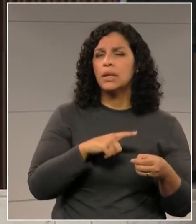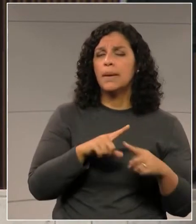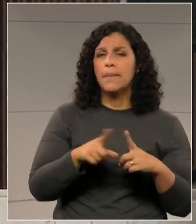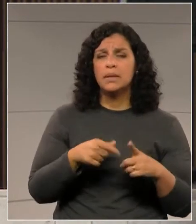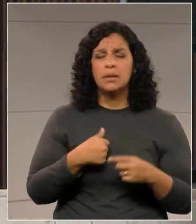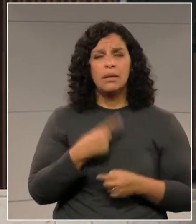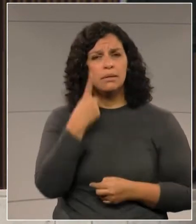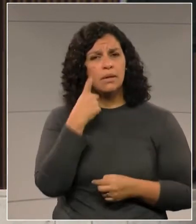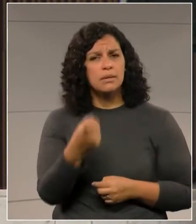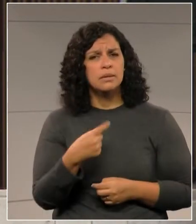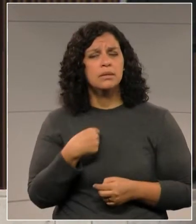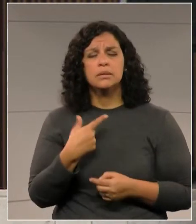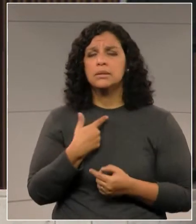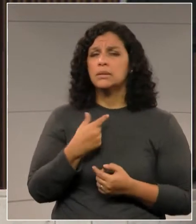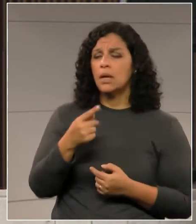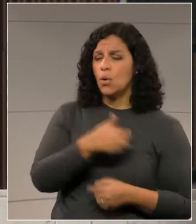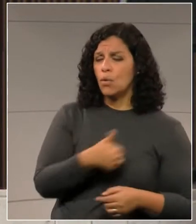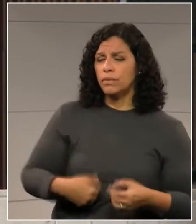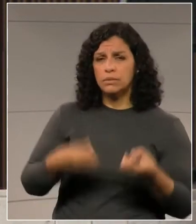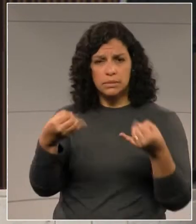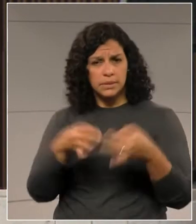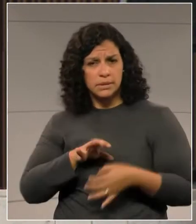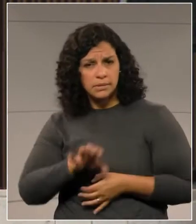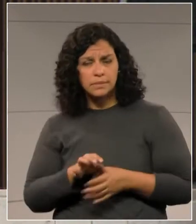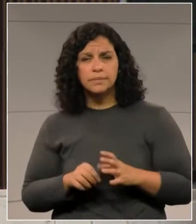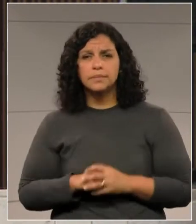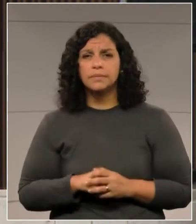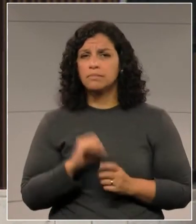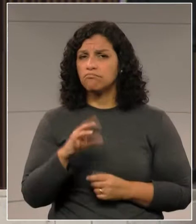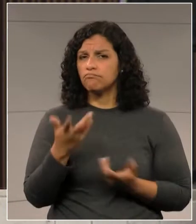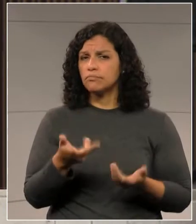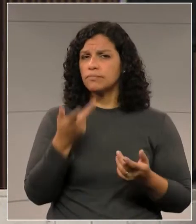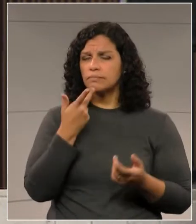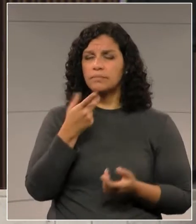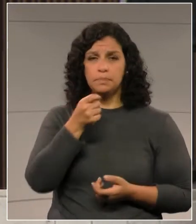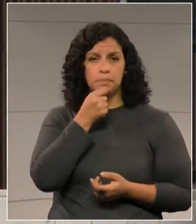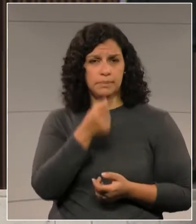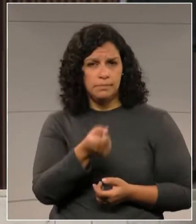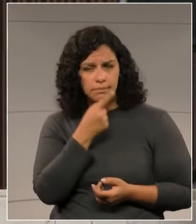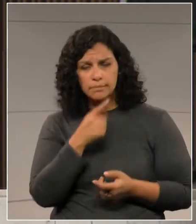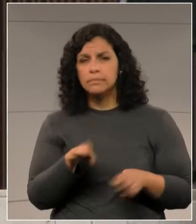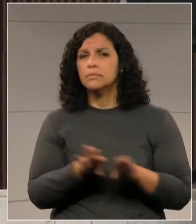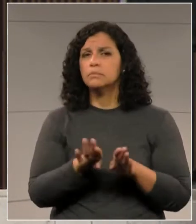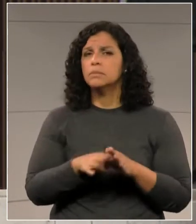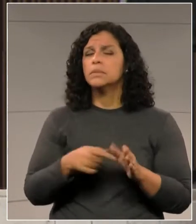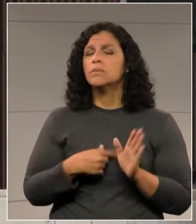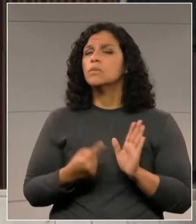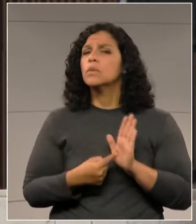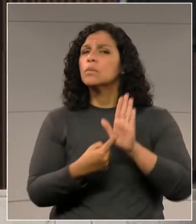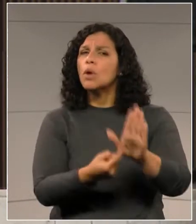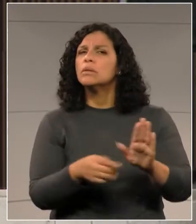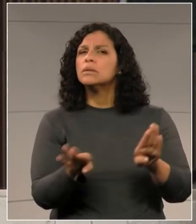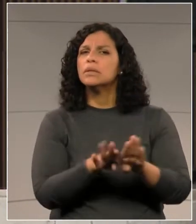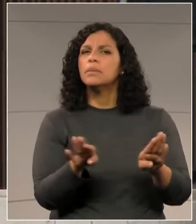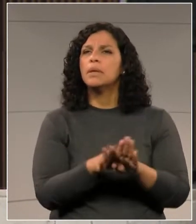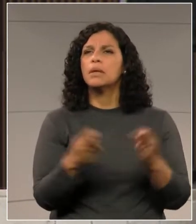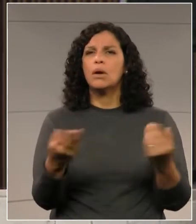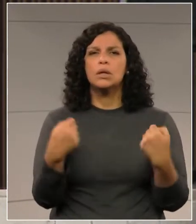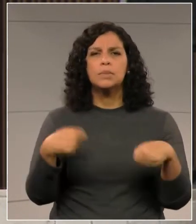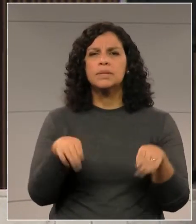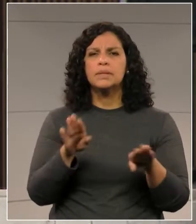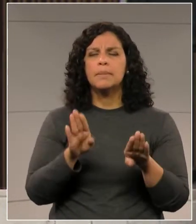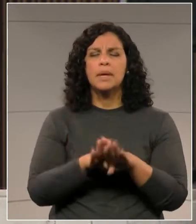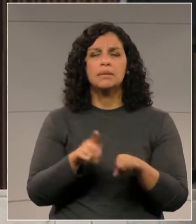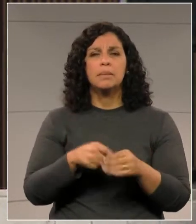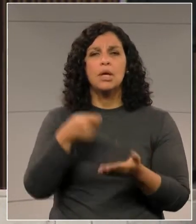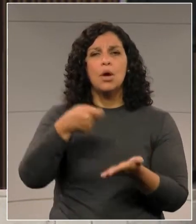interessante, quando o governador coloca isso, se ele quer fazer graça, por que ele não coloca também que não vai mais precisar ser